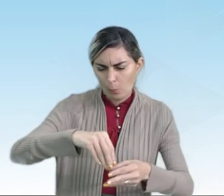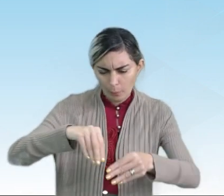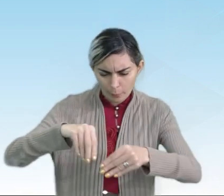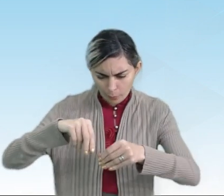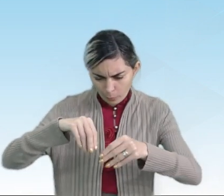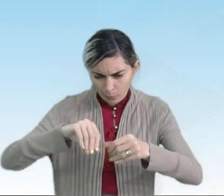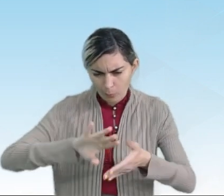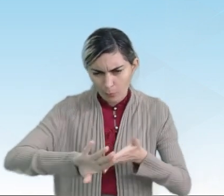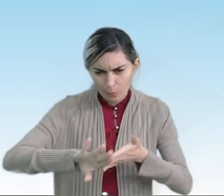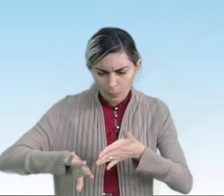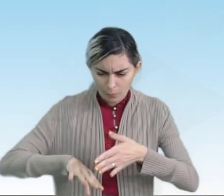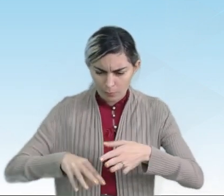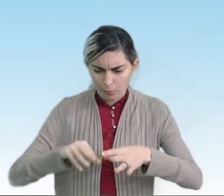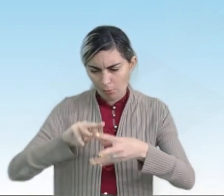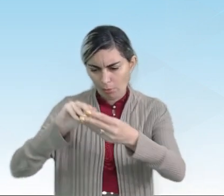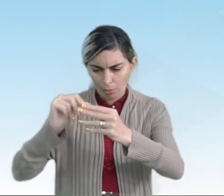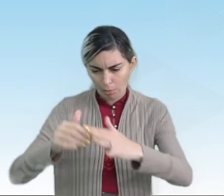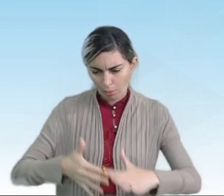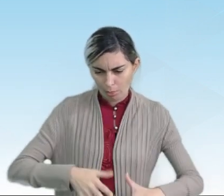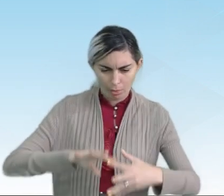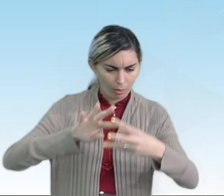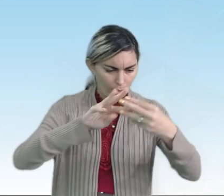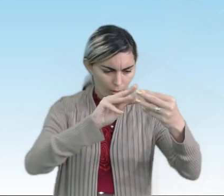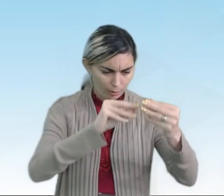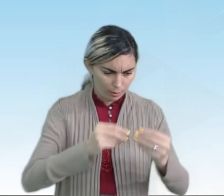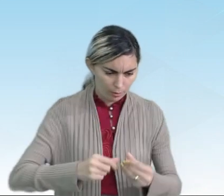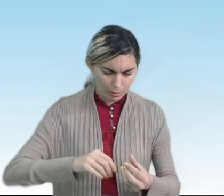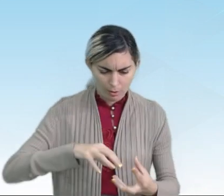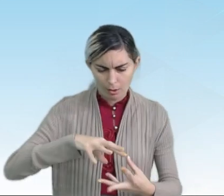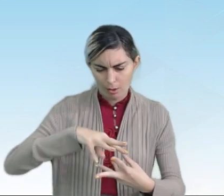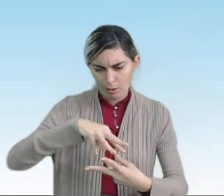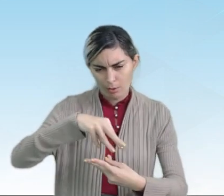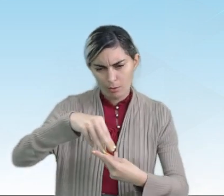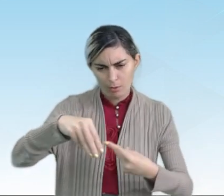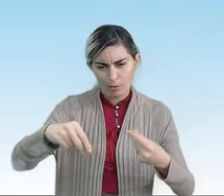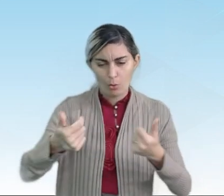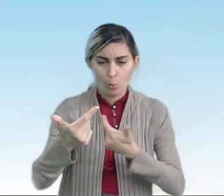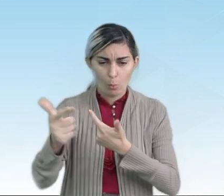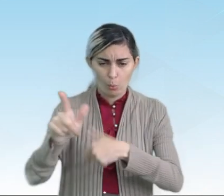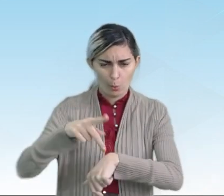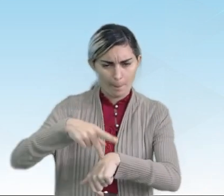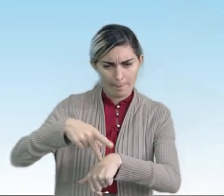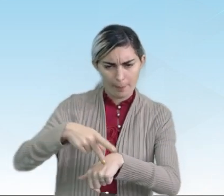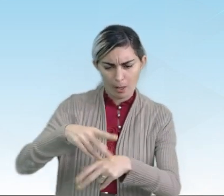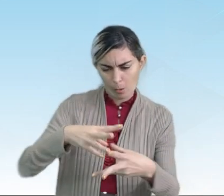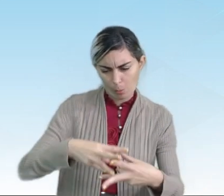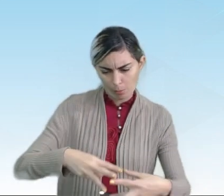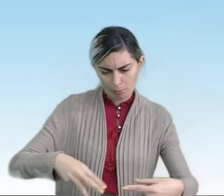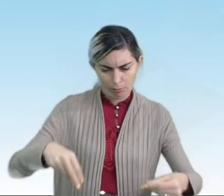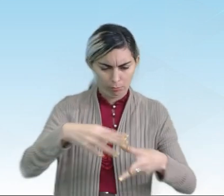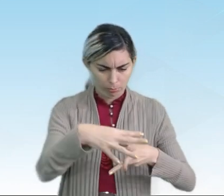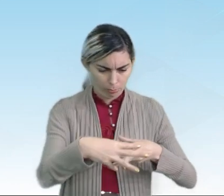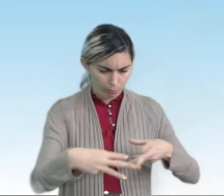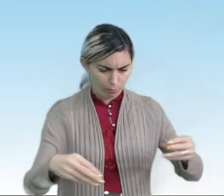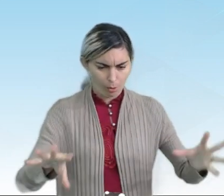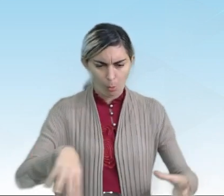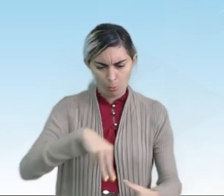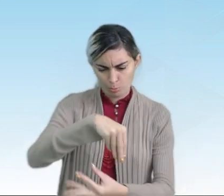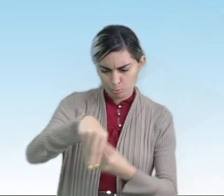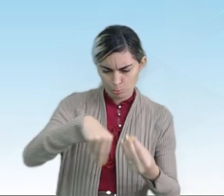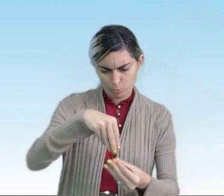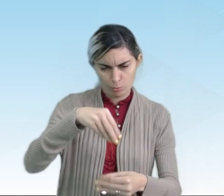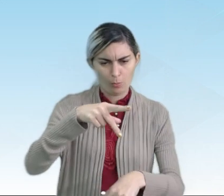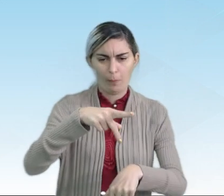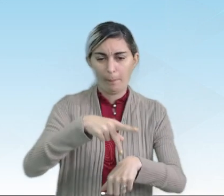são chamados de sedimentos, oriundos da fragmentação de outras rochas. Essa fragmentação ocorre